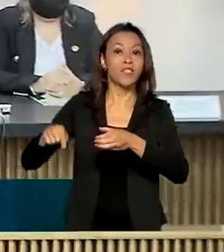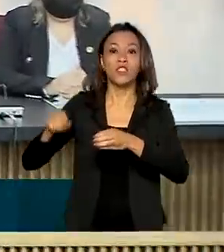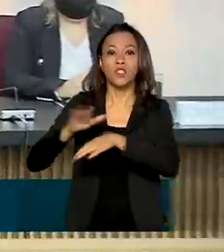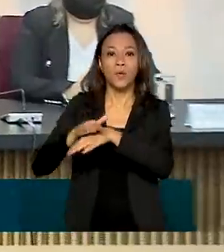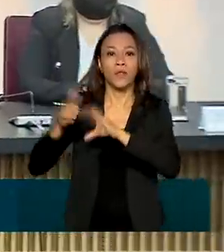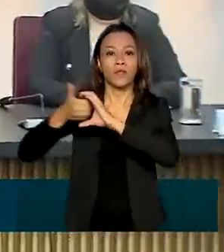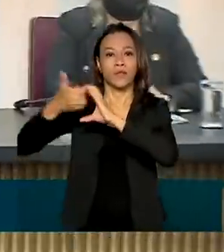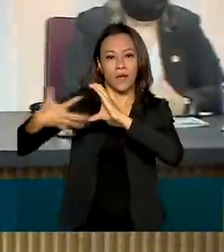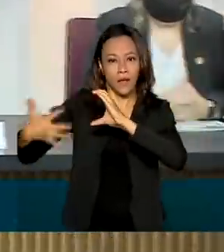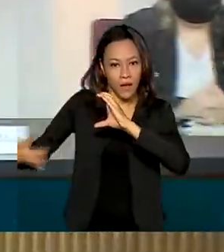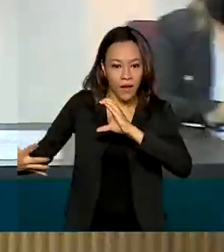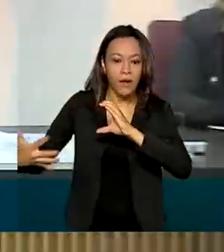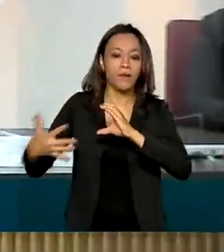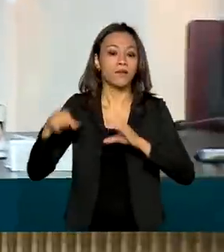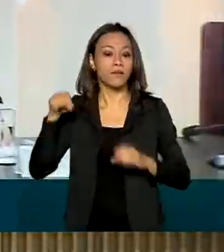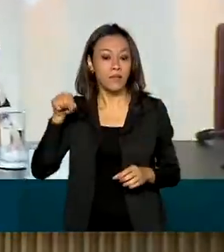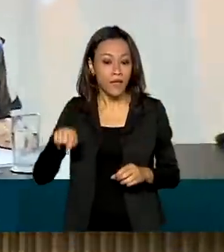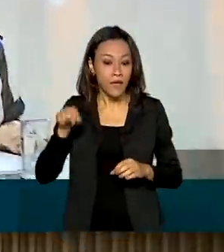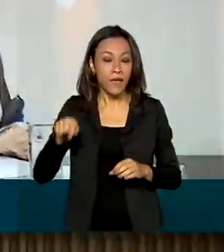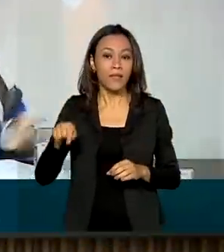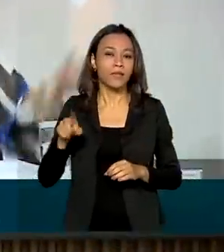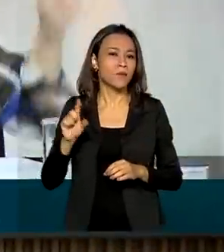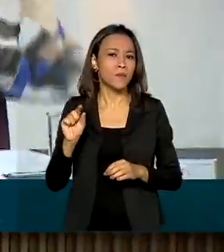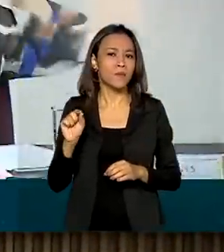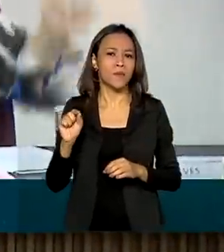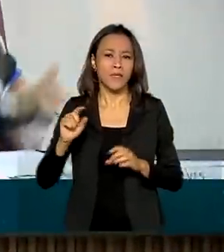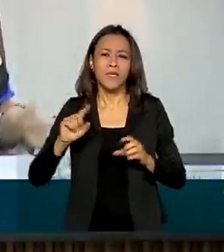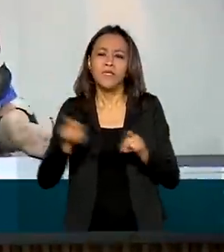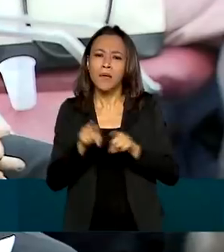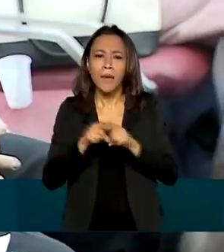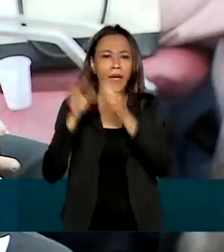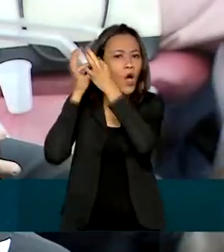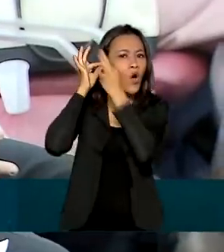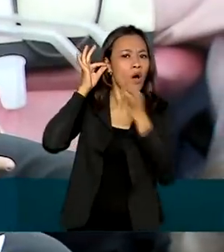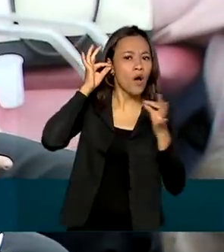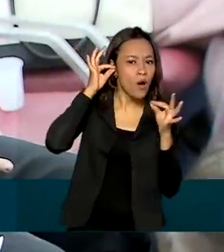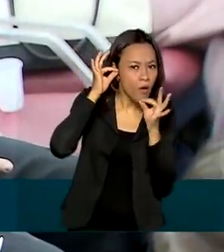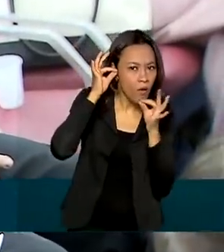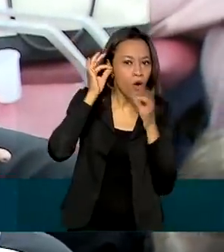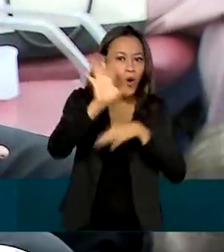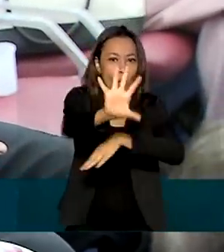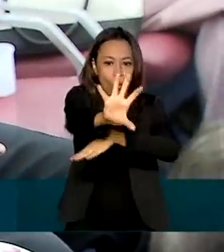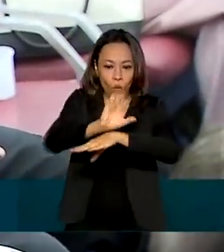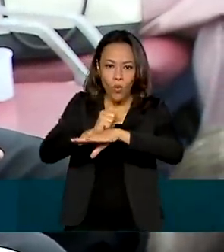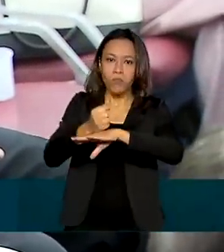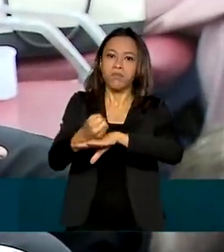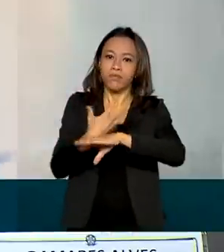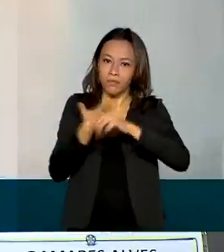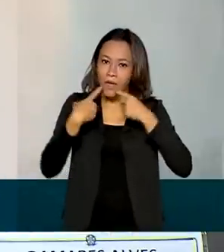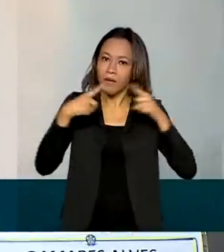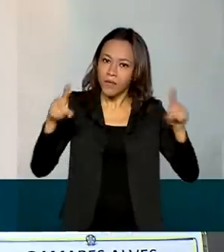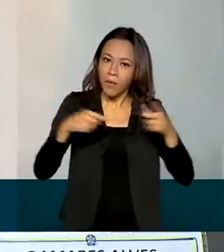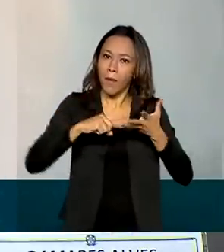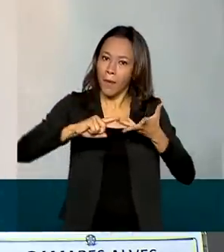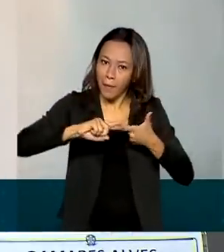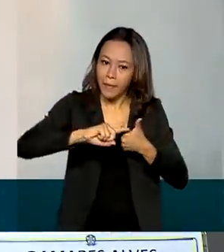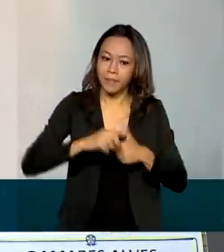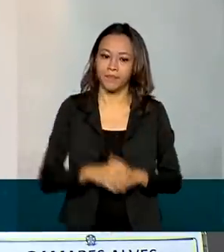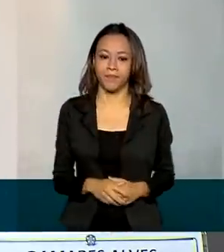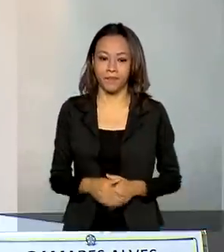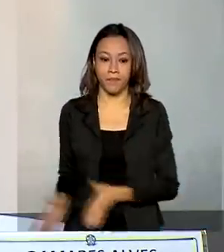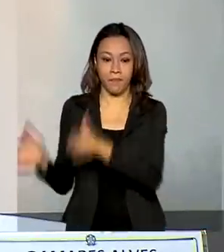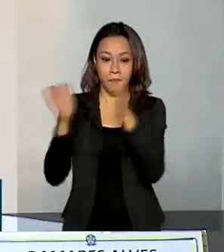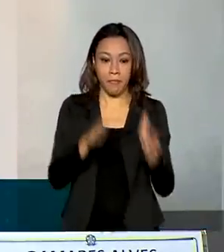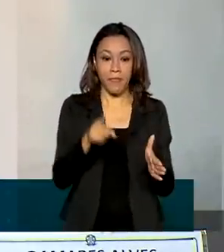inclusão do rol Doenças Raras nos canais de atendimento da Ouvidoria Nacional de Direitos Humanos. Os raros podem